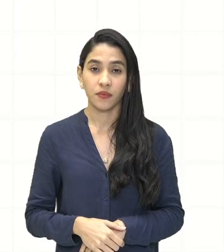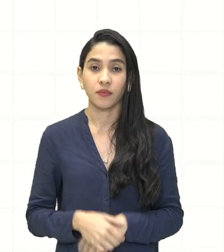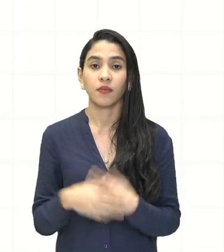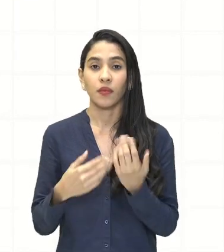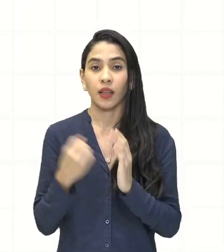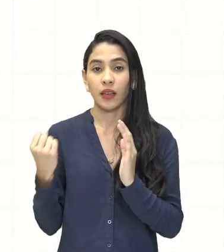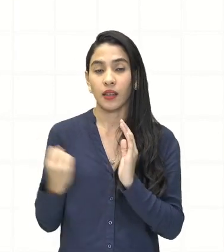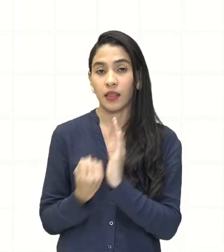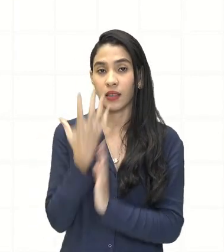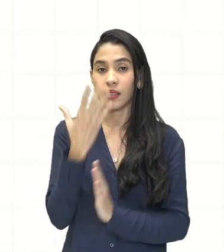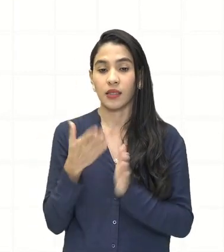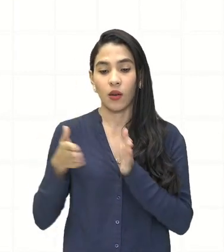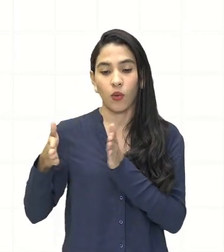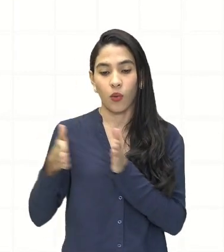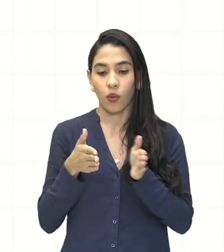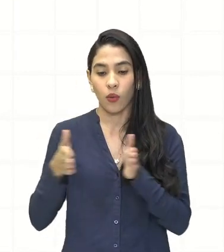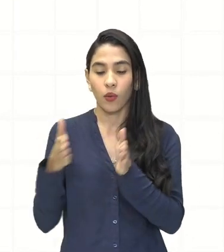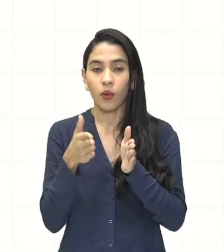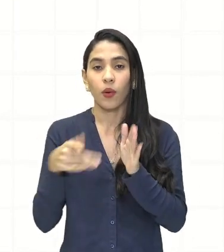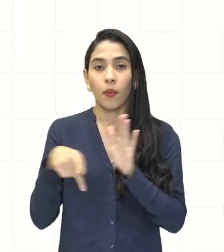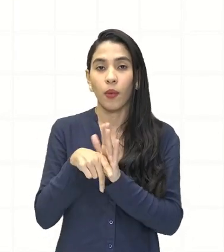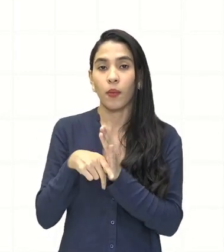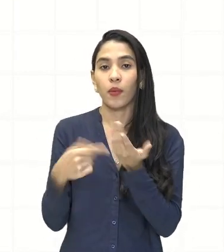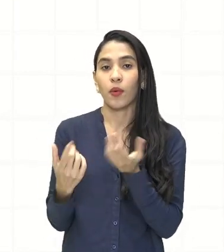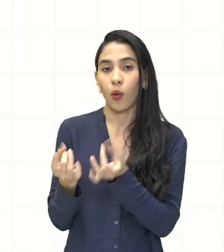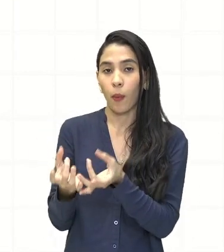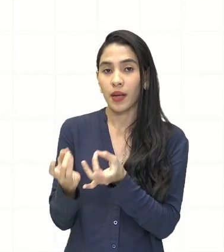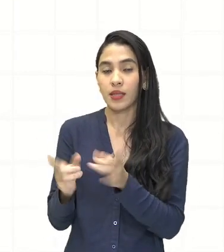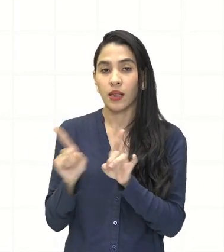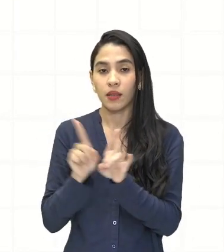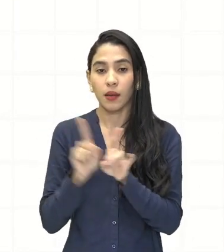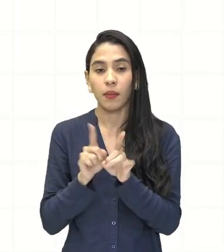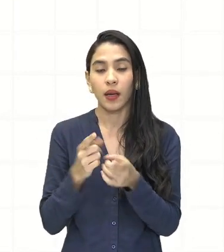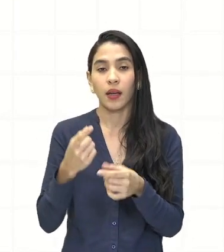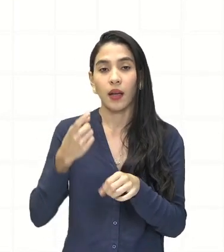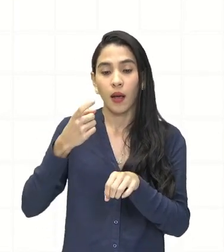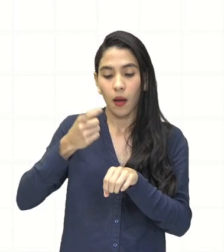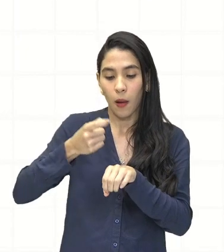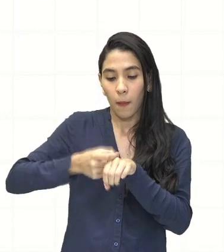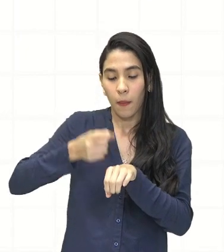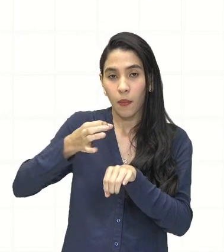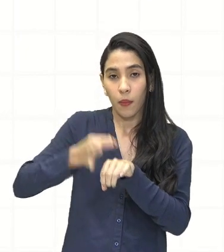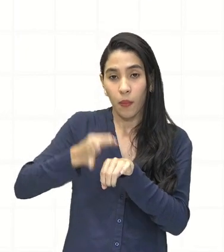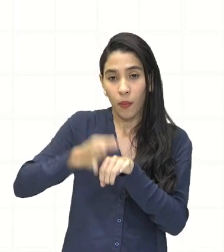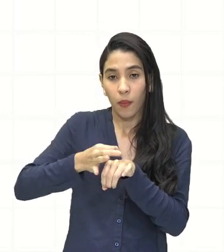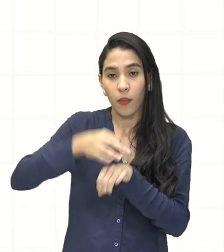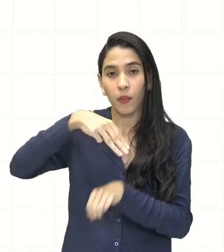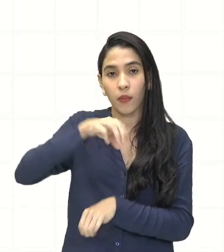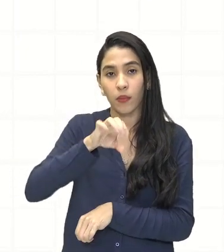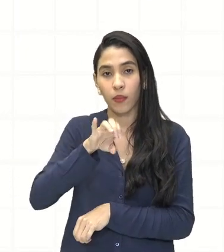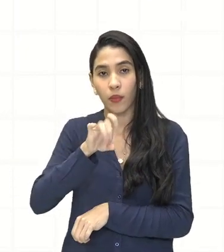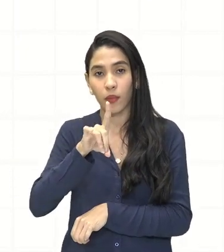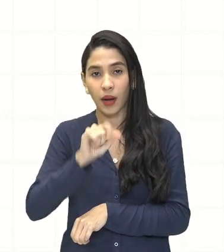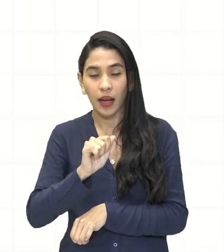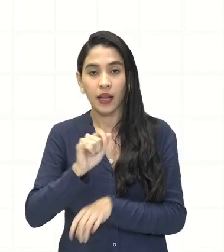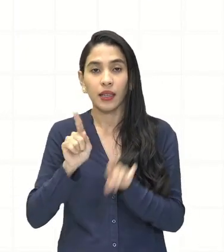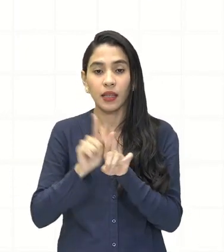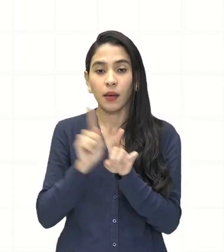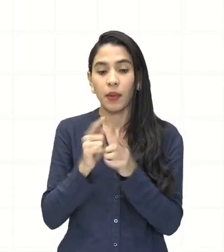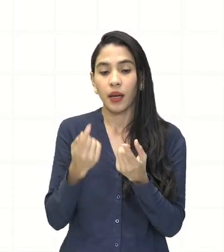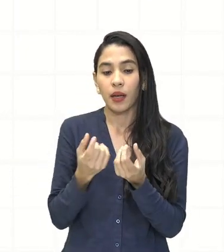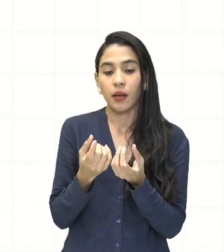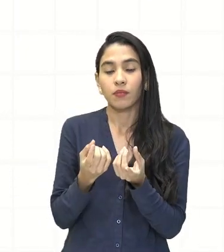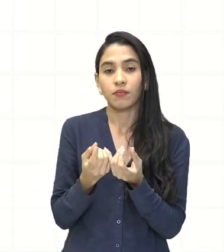comerciais. O surgimento também da questão da moeda como o uso monetário e também para trocas